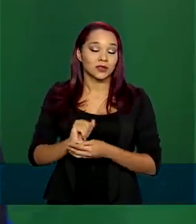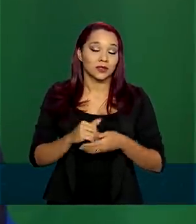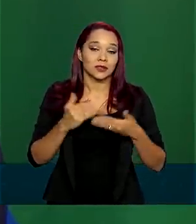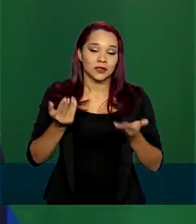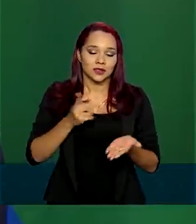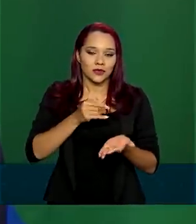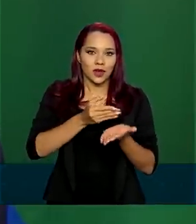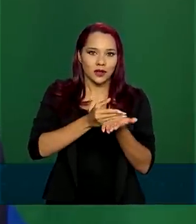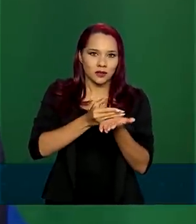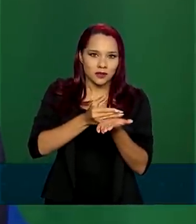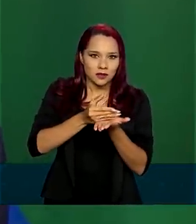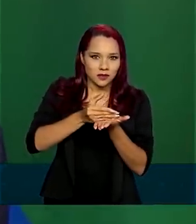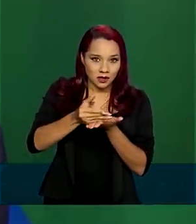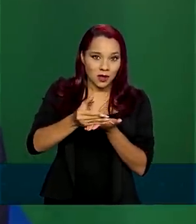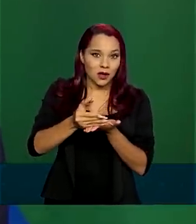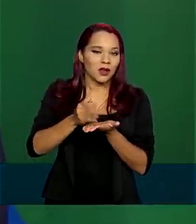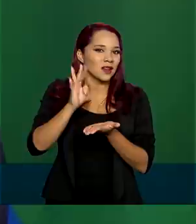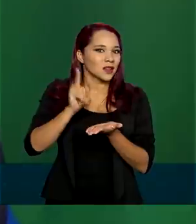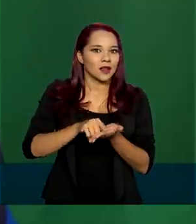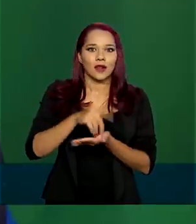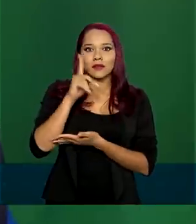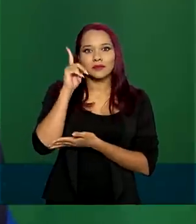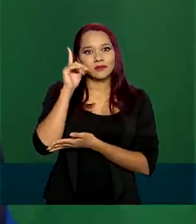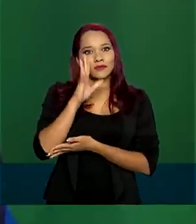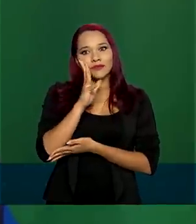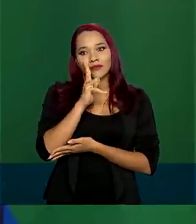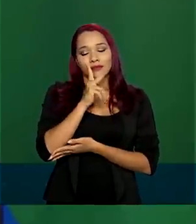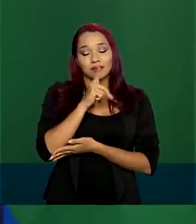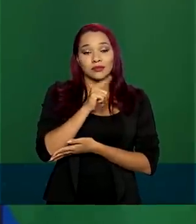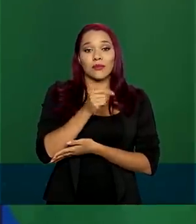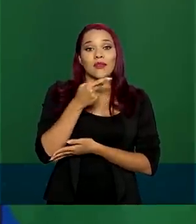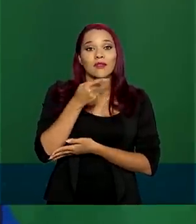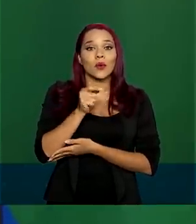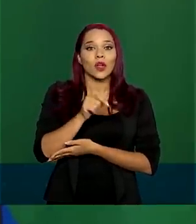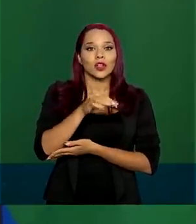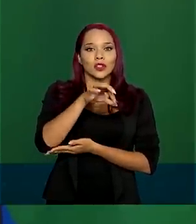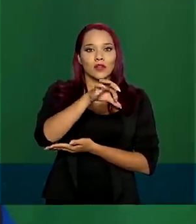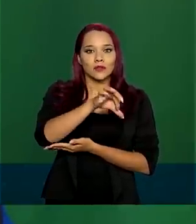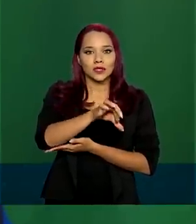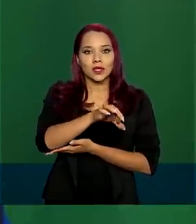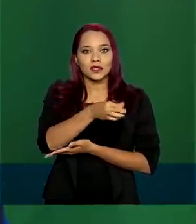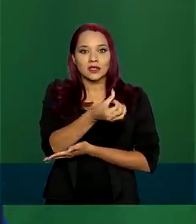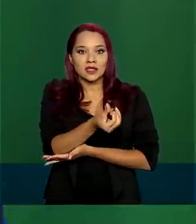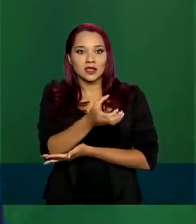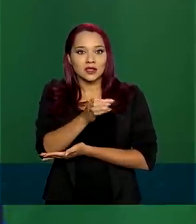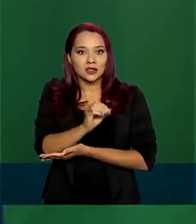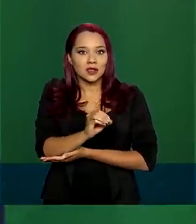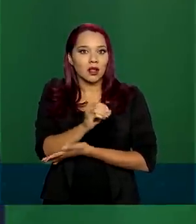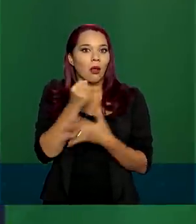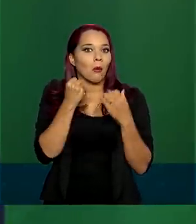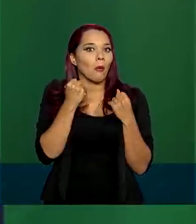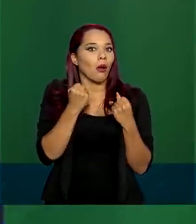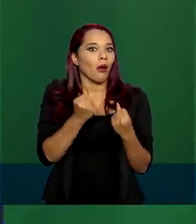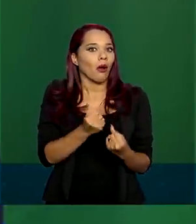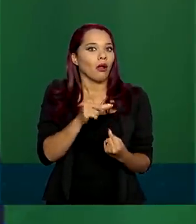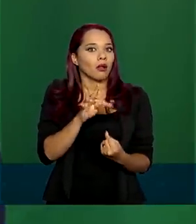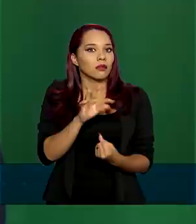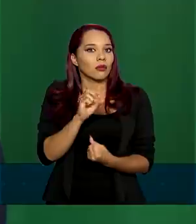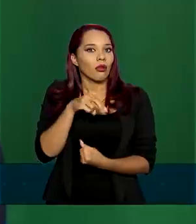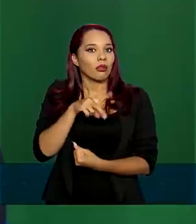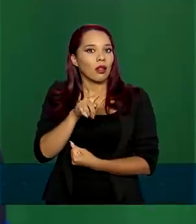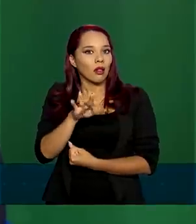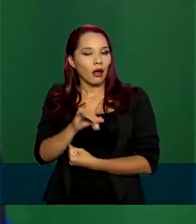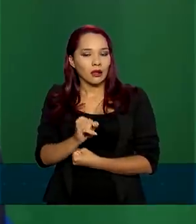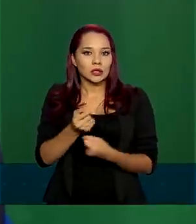iniciar essa jornada, que é uma jornada longa. A gente está falando de 960 toneladas de equipamentos que